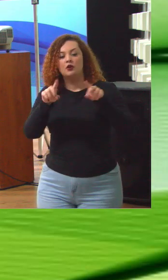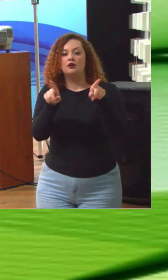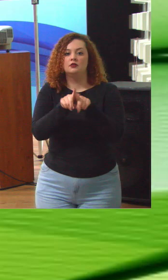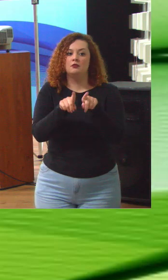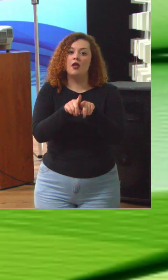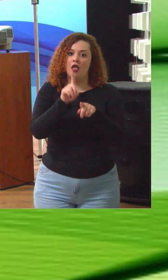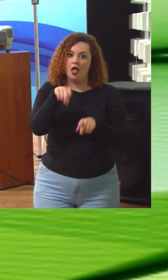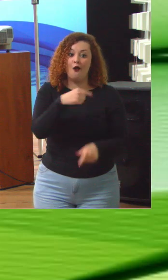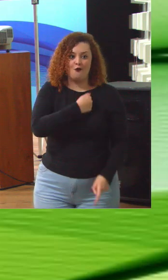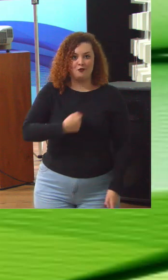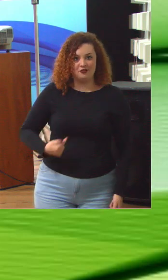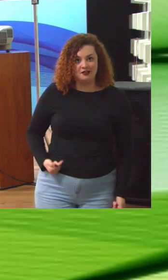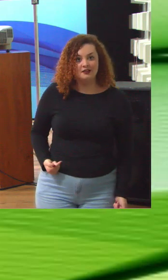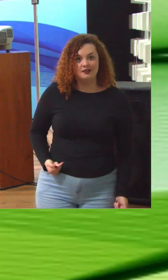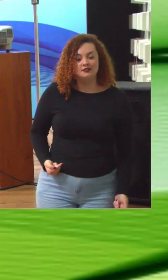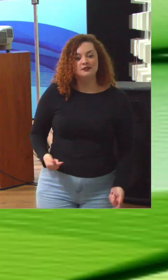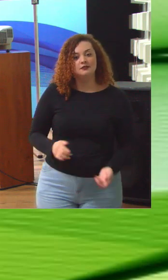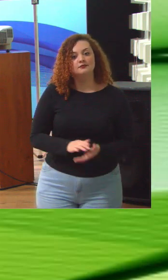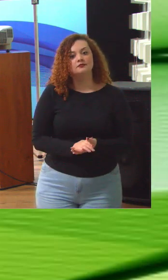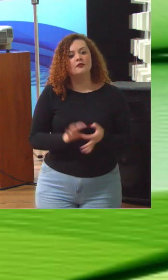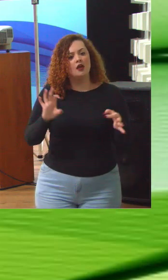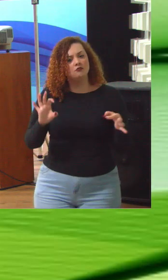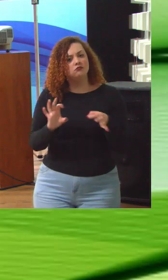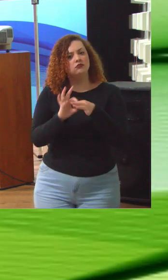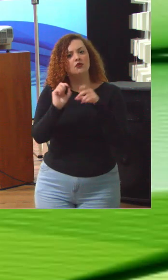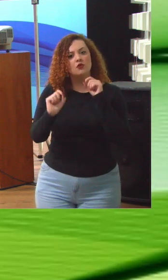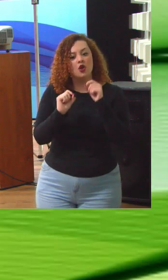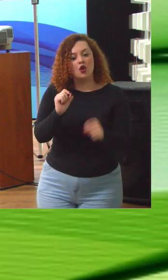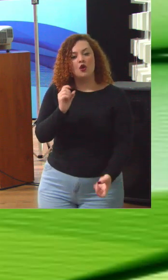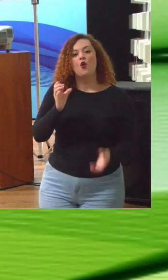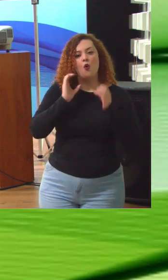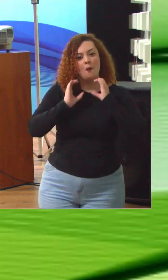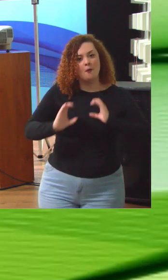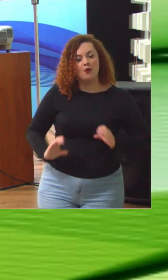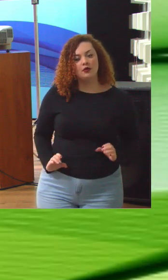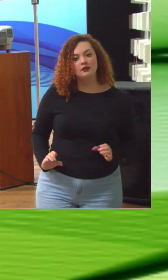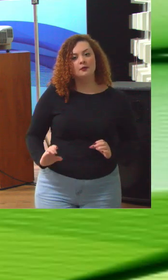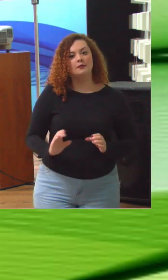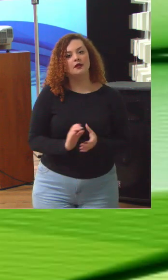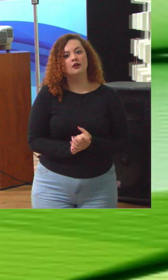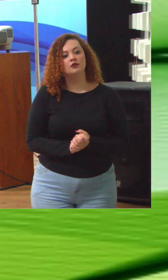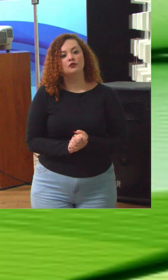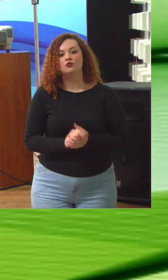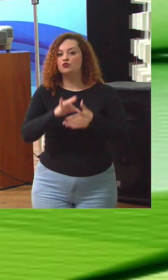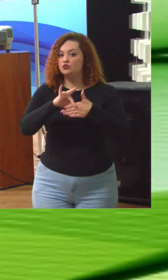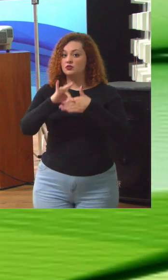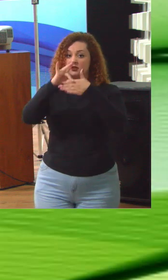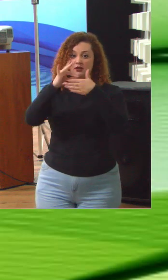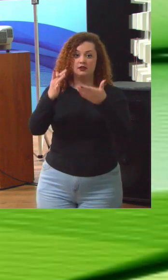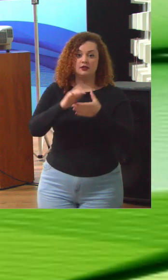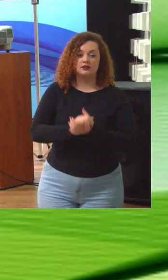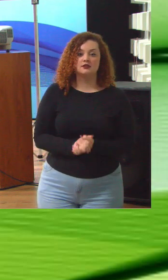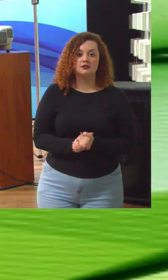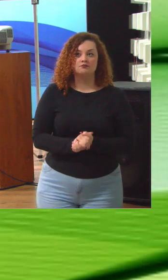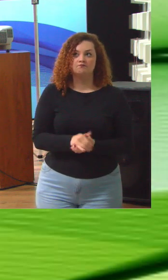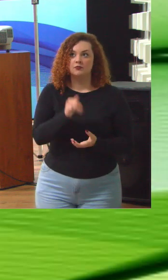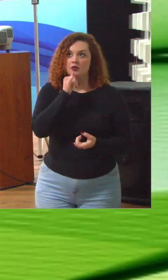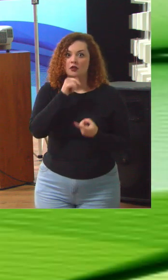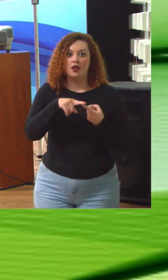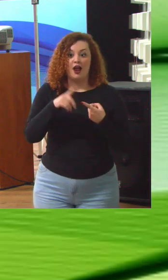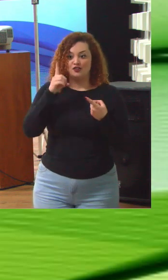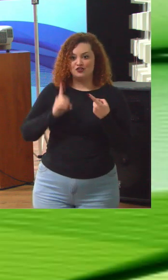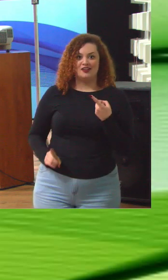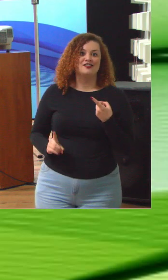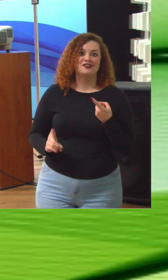E está vinculada ao comportamento dos grandes atores governantes. A própria direção do MEC,